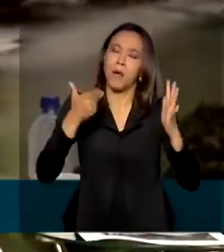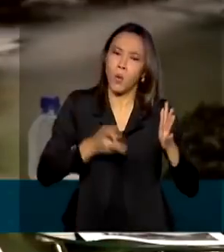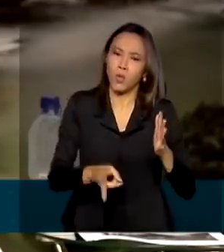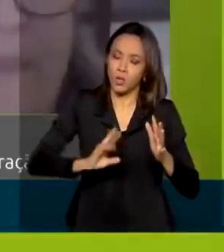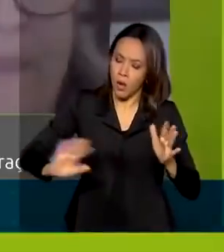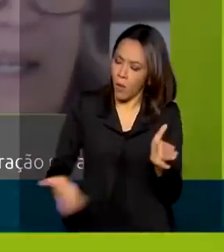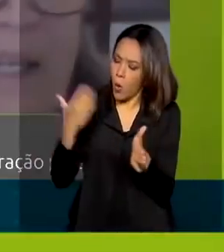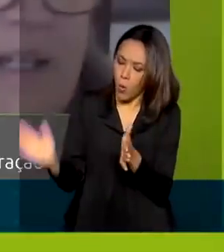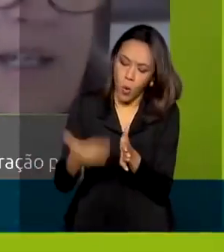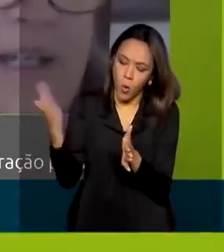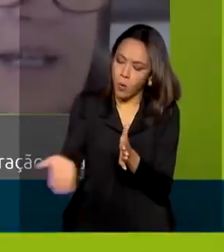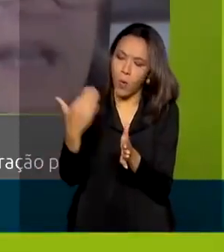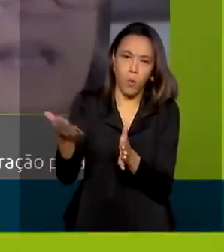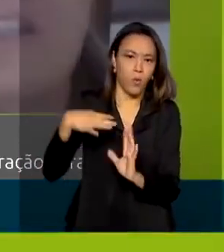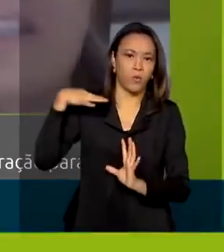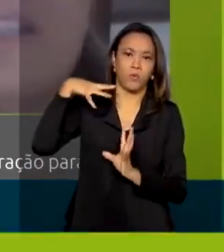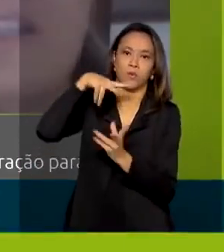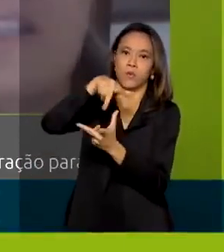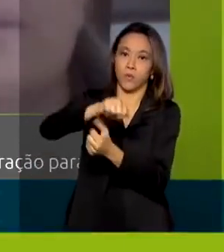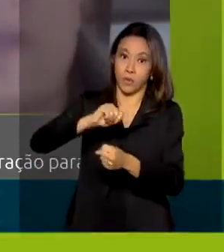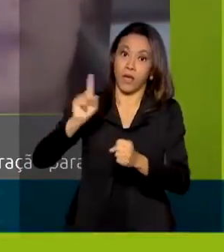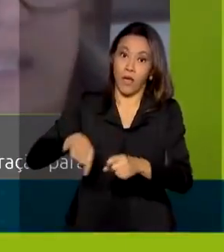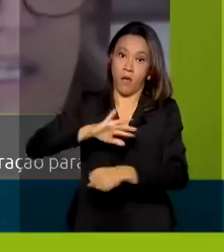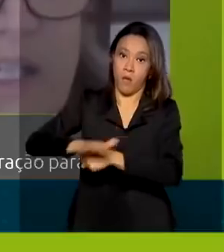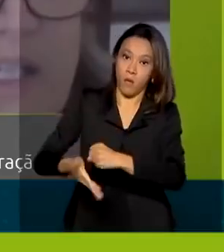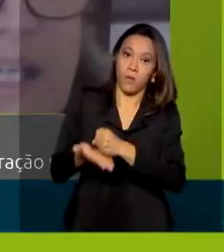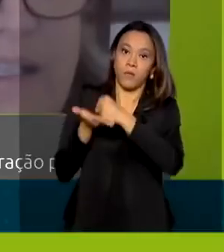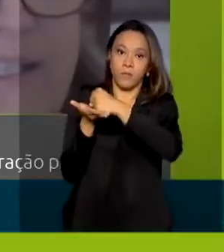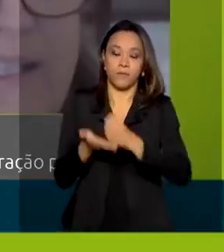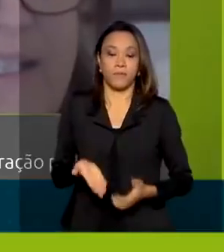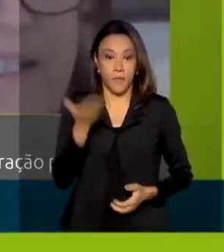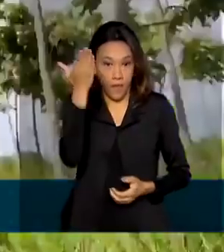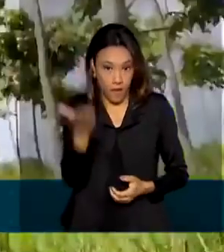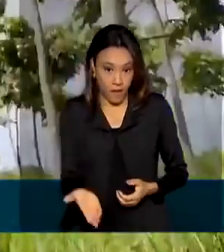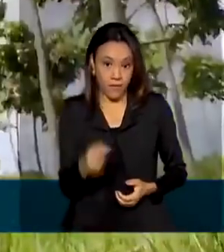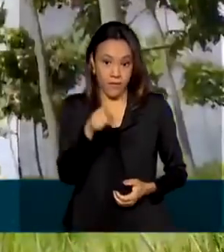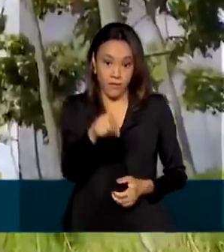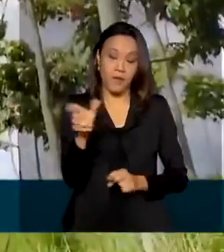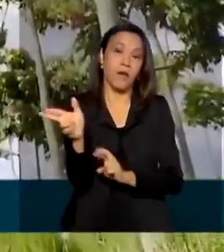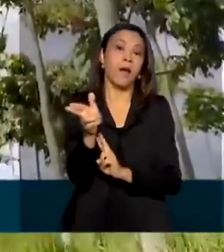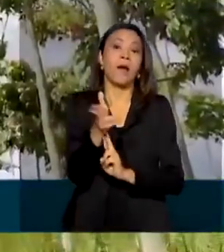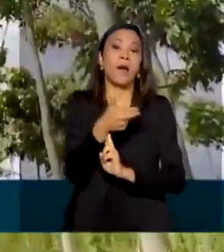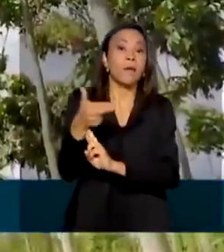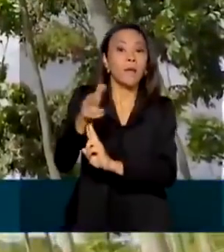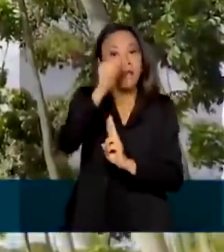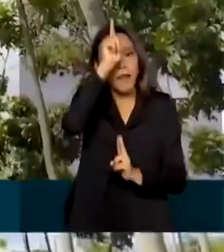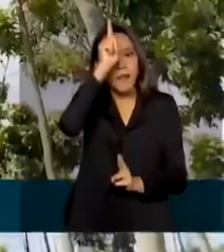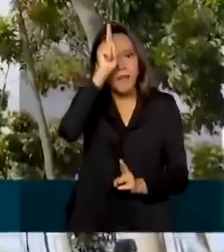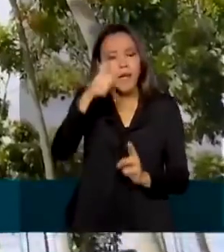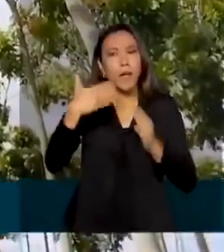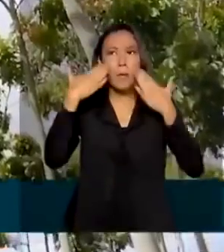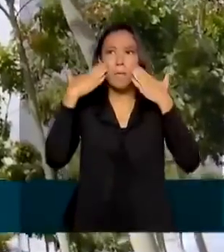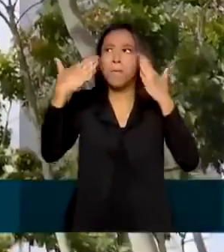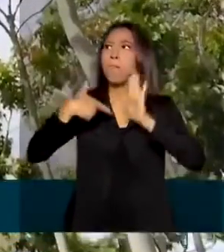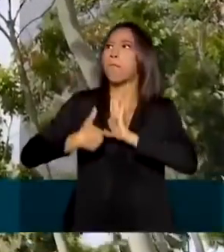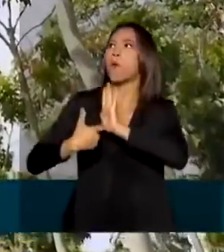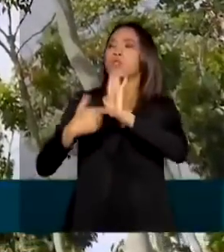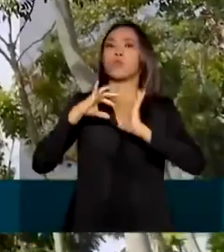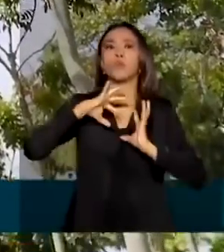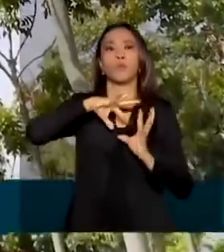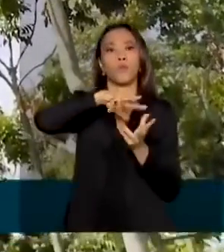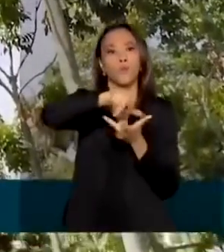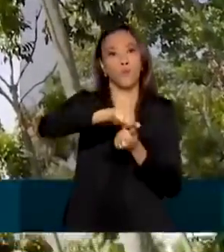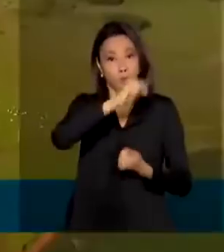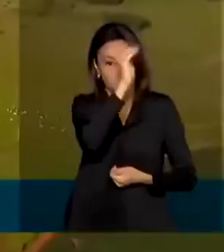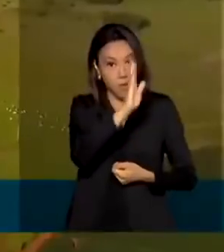sustentável do mundo. Para esta representante da Embaixada da Alemanha no Brasil, a iniciativa mostra ao mundo que o Brasil está